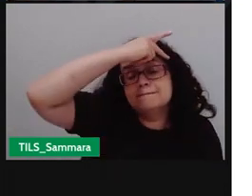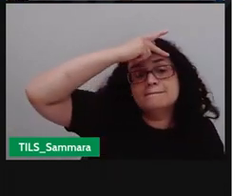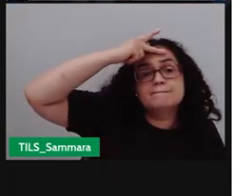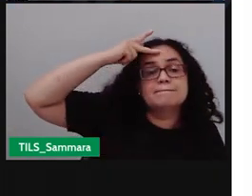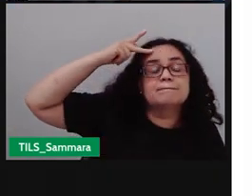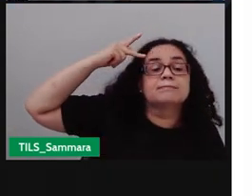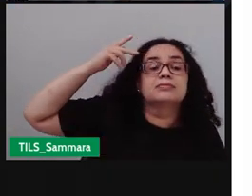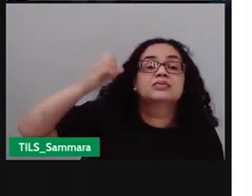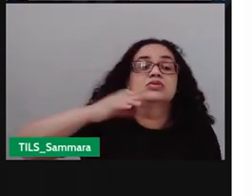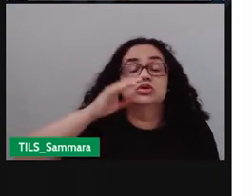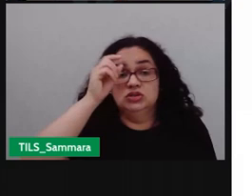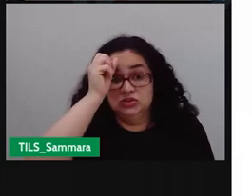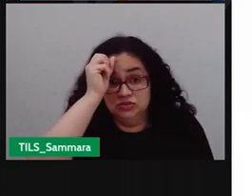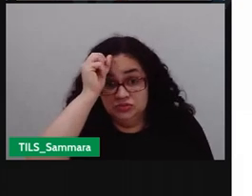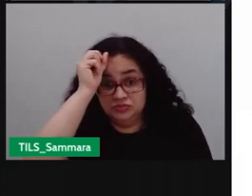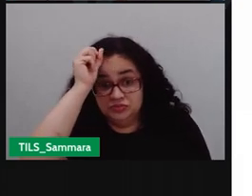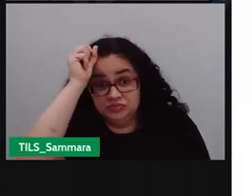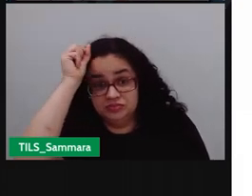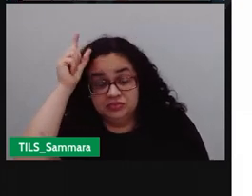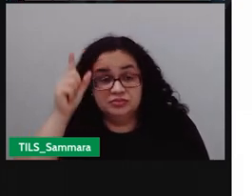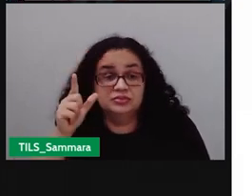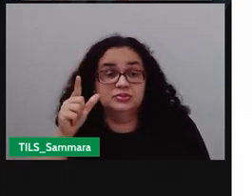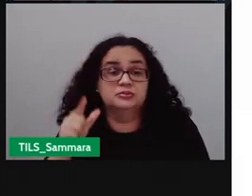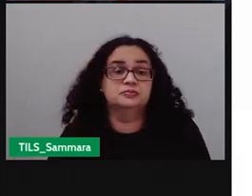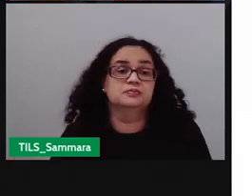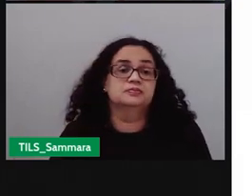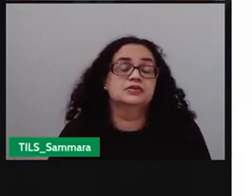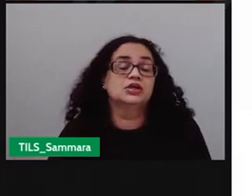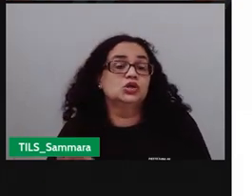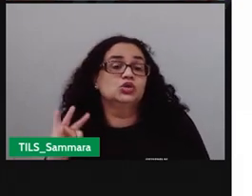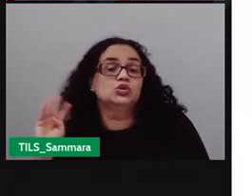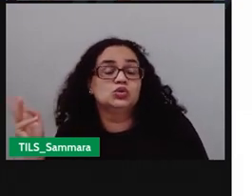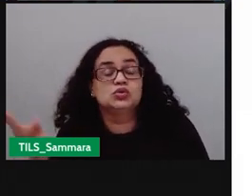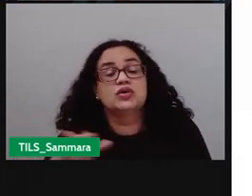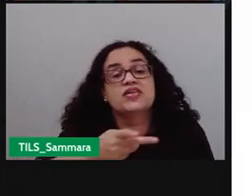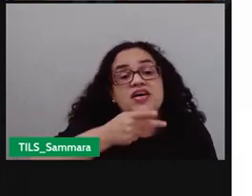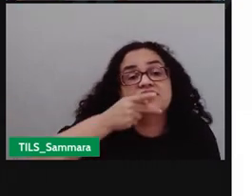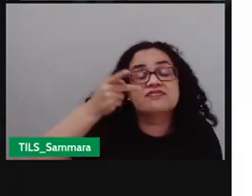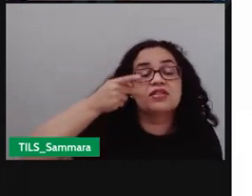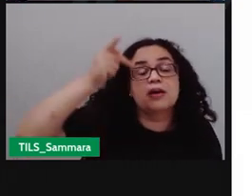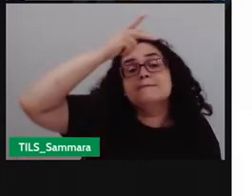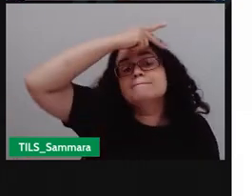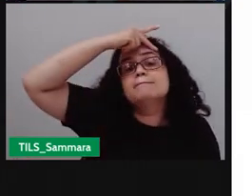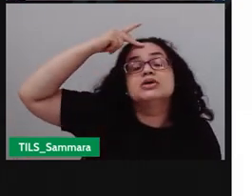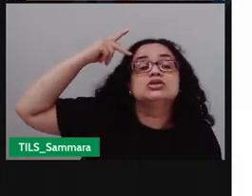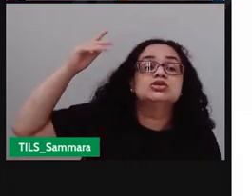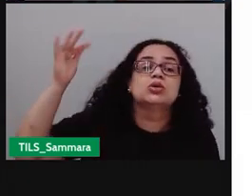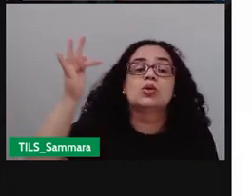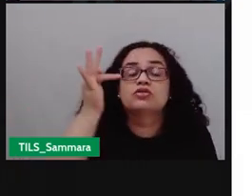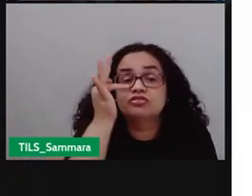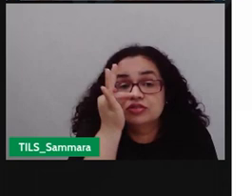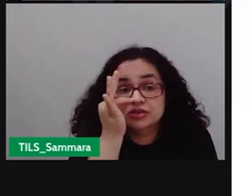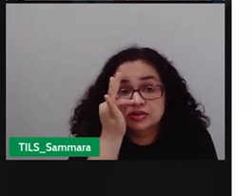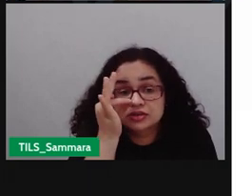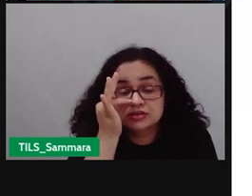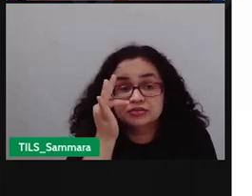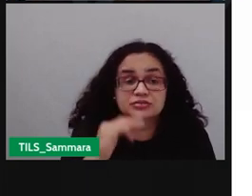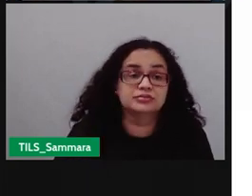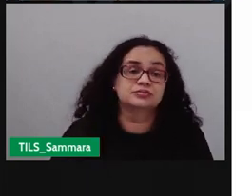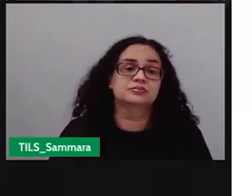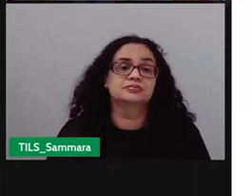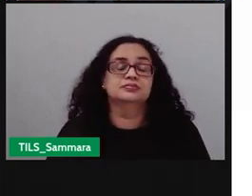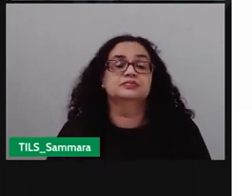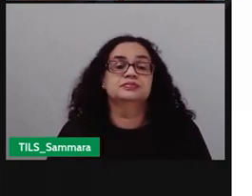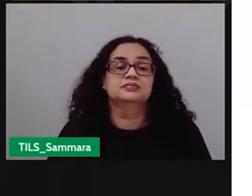uma boa impressão de você diante da que de que de tudo que você está falando as pessoas que estão te assistindo vão te ver o que de uma maneira